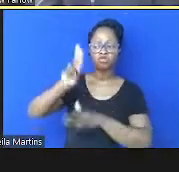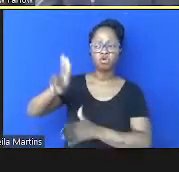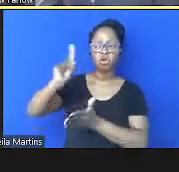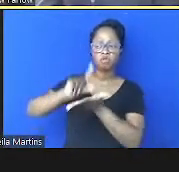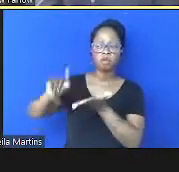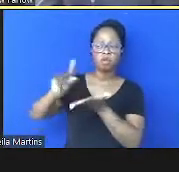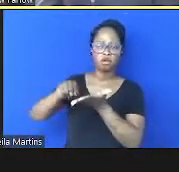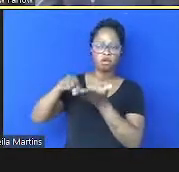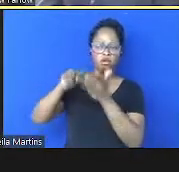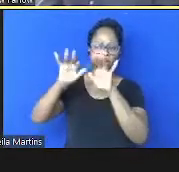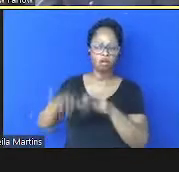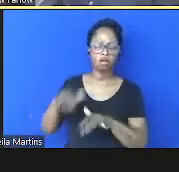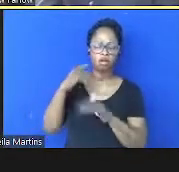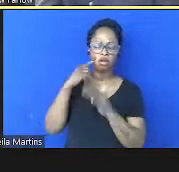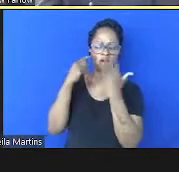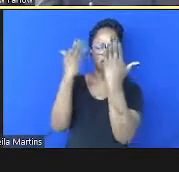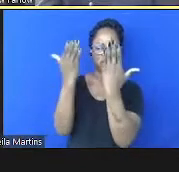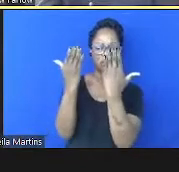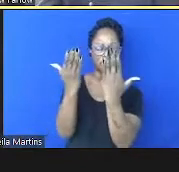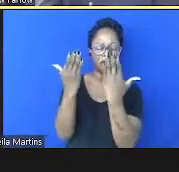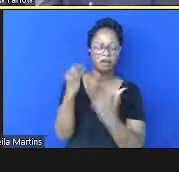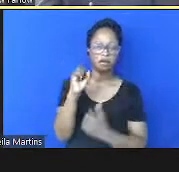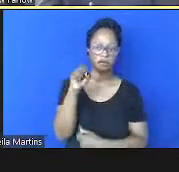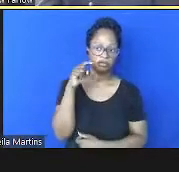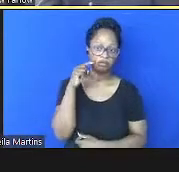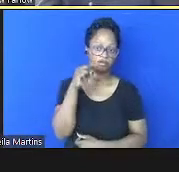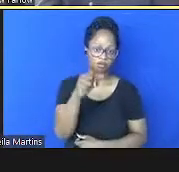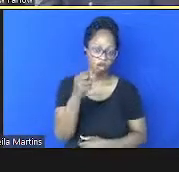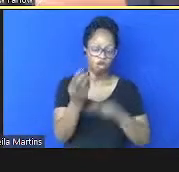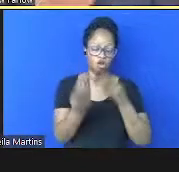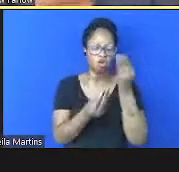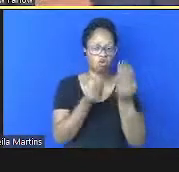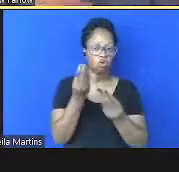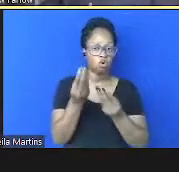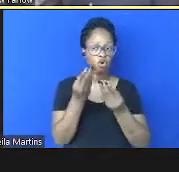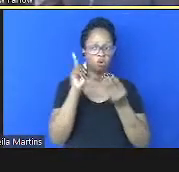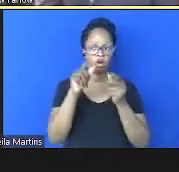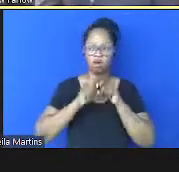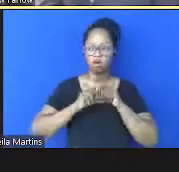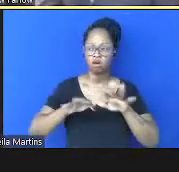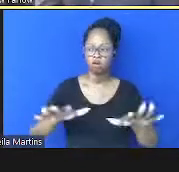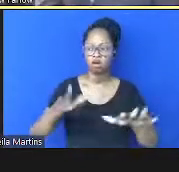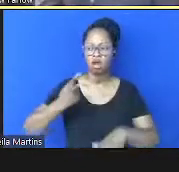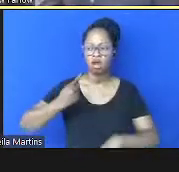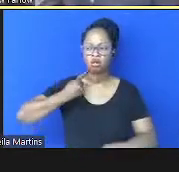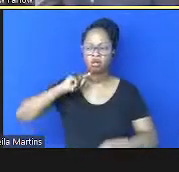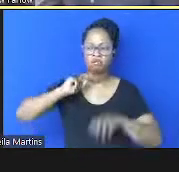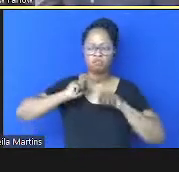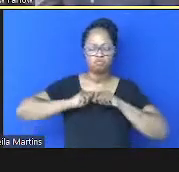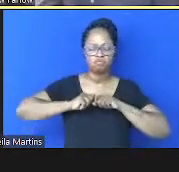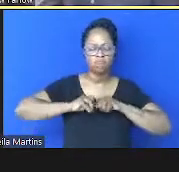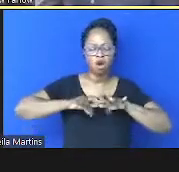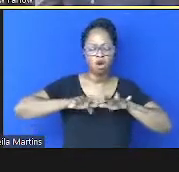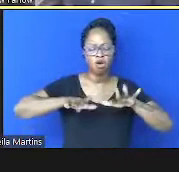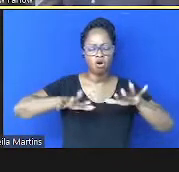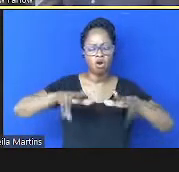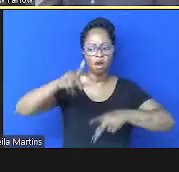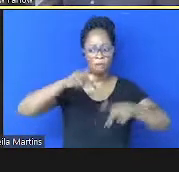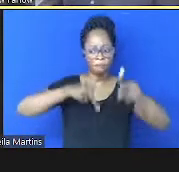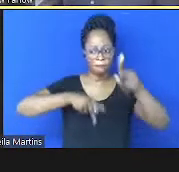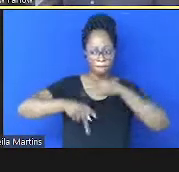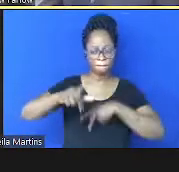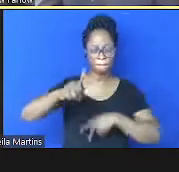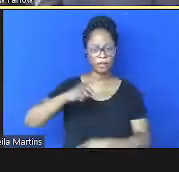tudo isso se você observar onde a poluição está e a população então fica